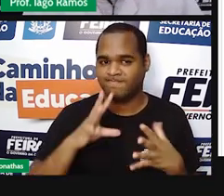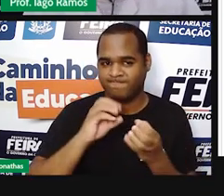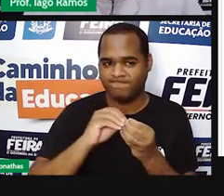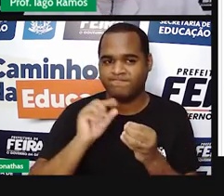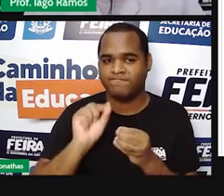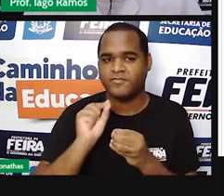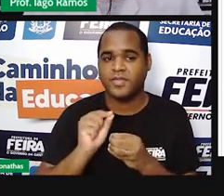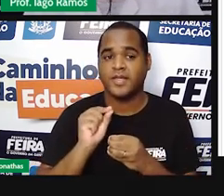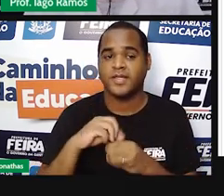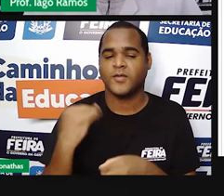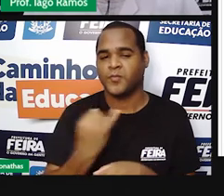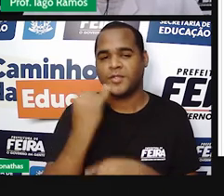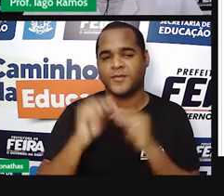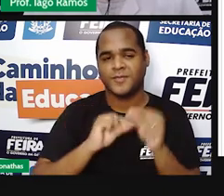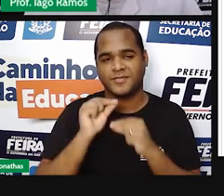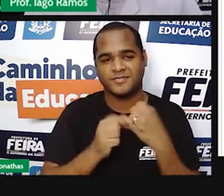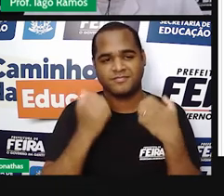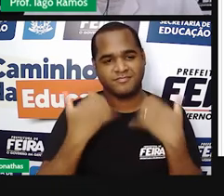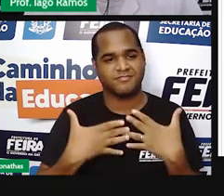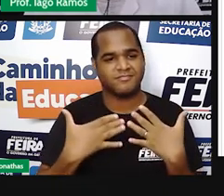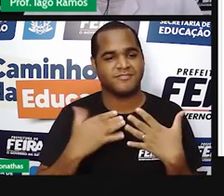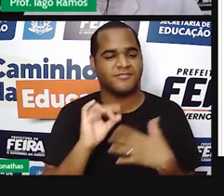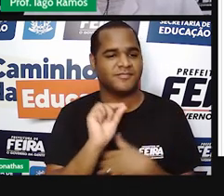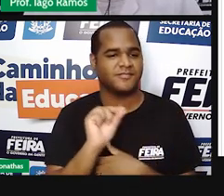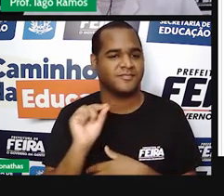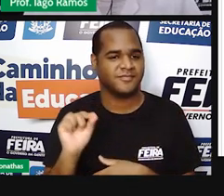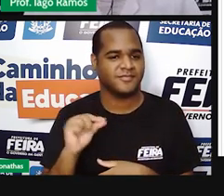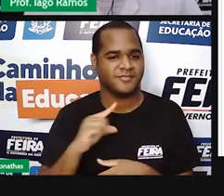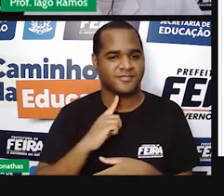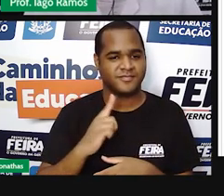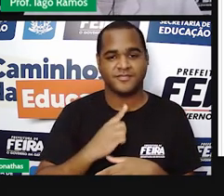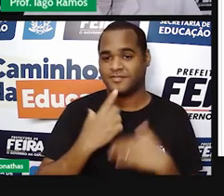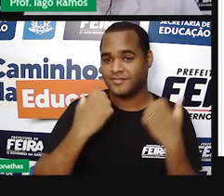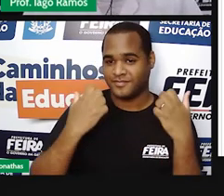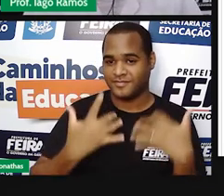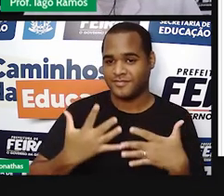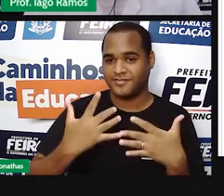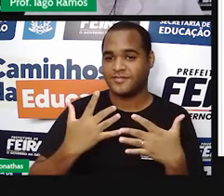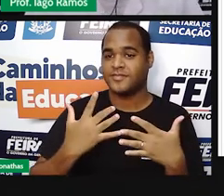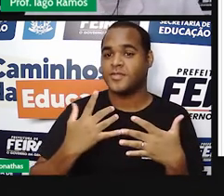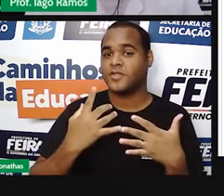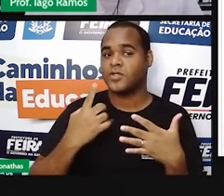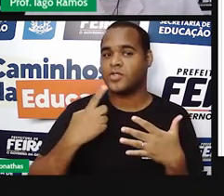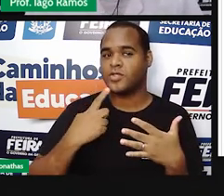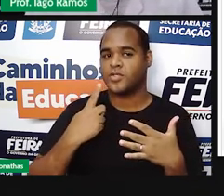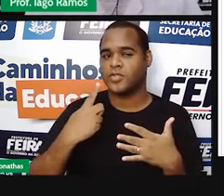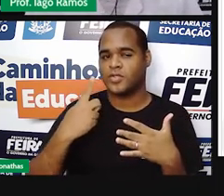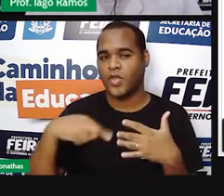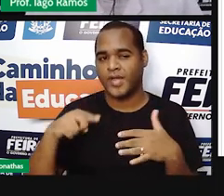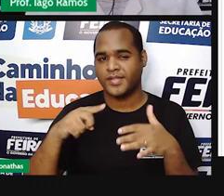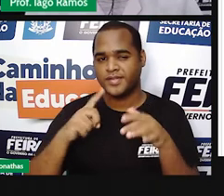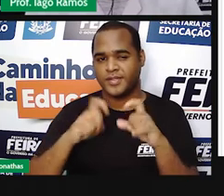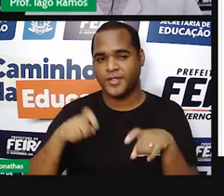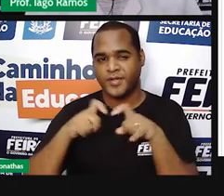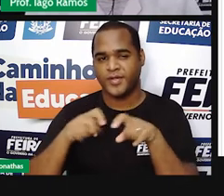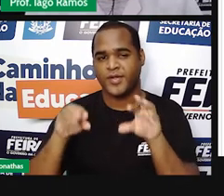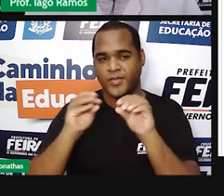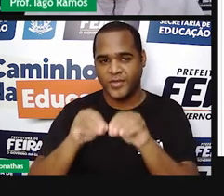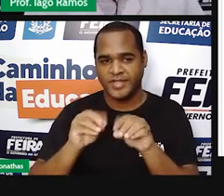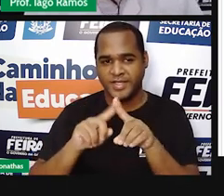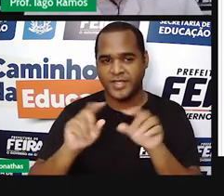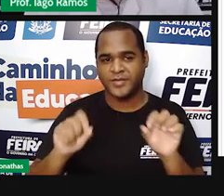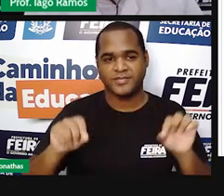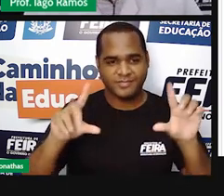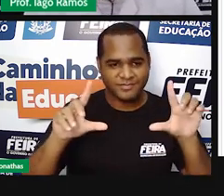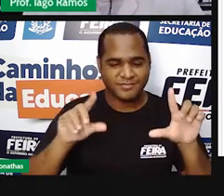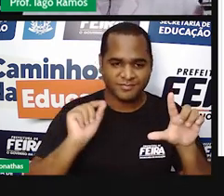quase a mesma coisa que a gente vai digitar aqui para você ficar com isso registrado na tela.